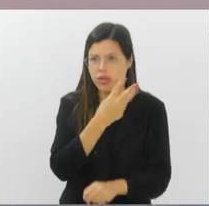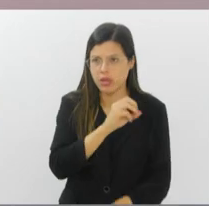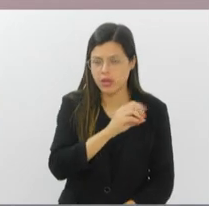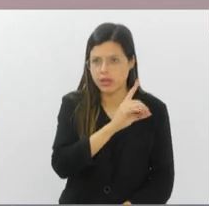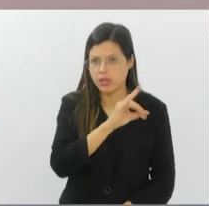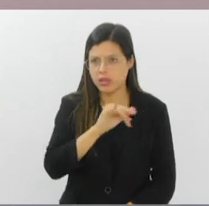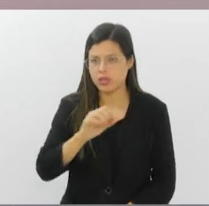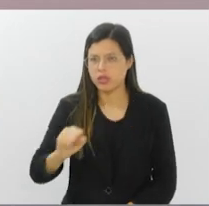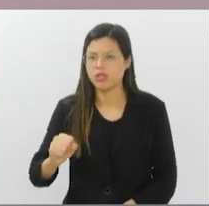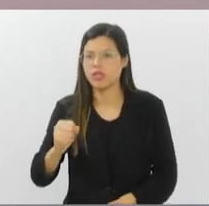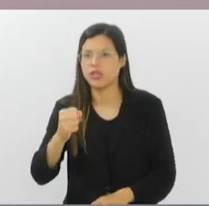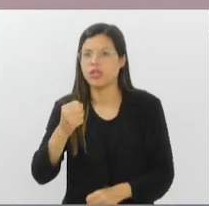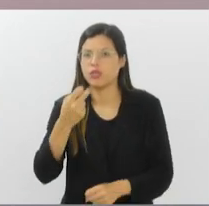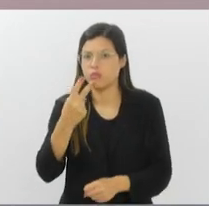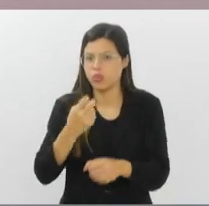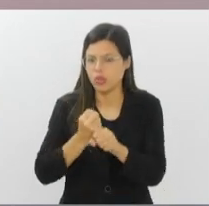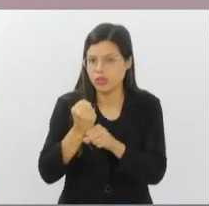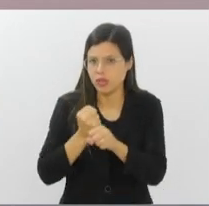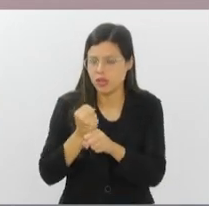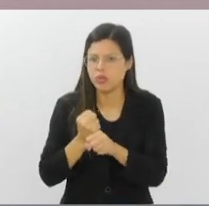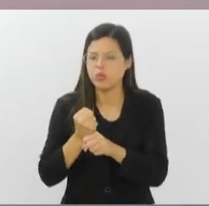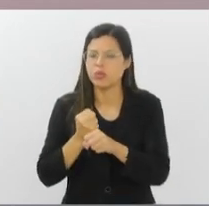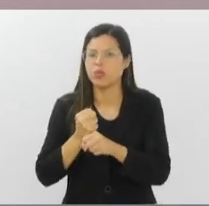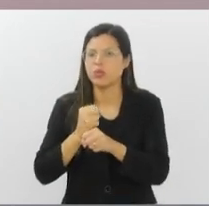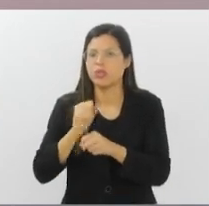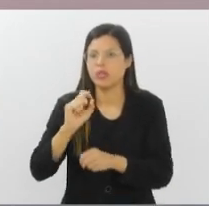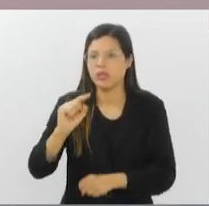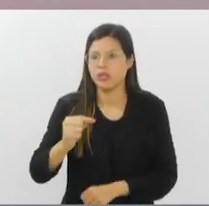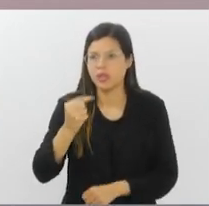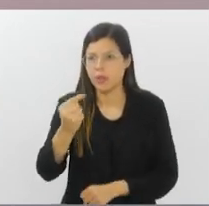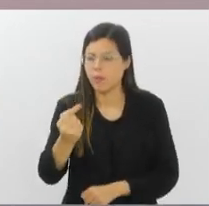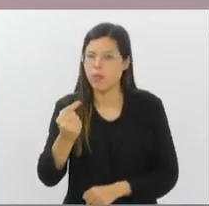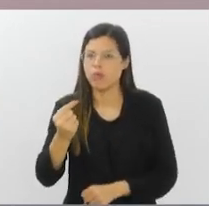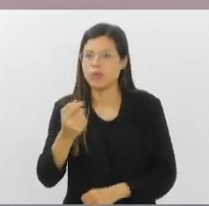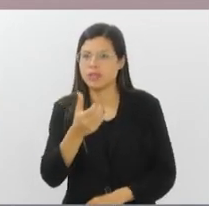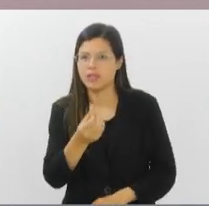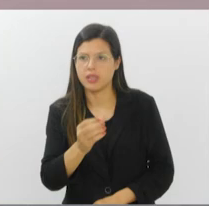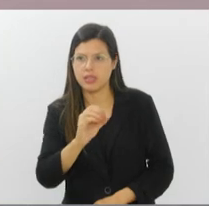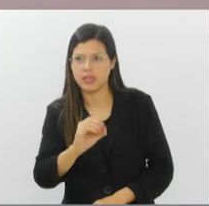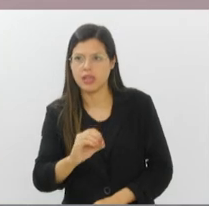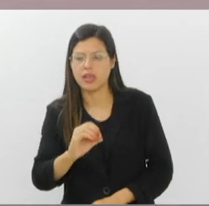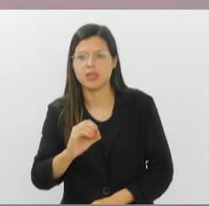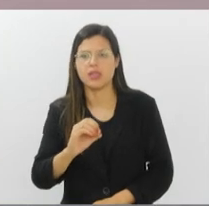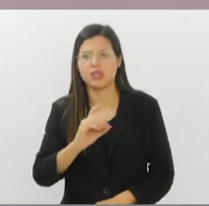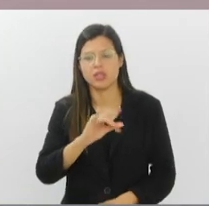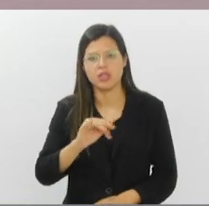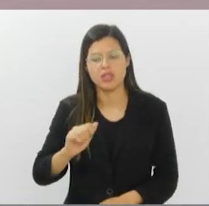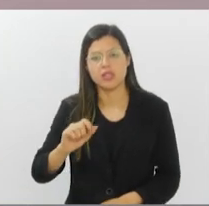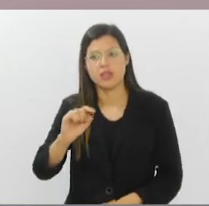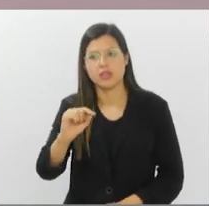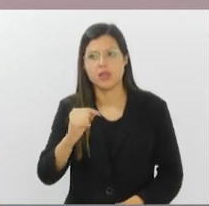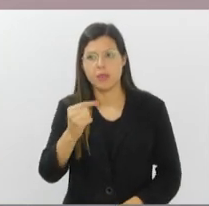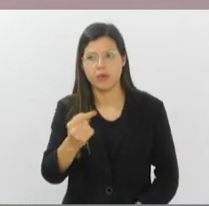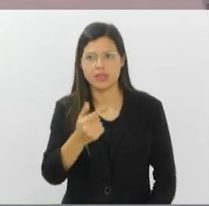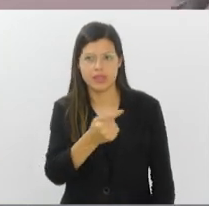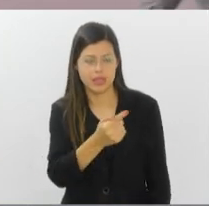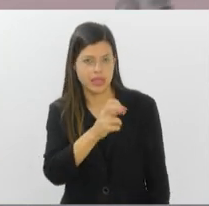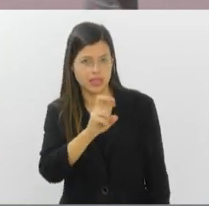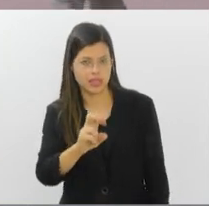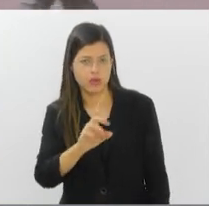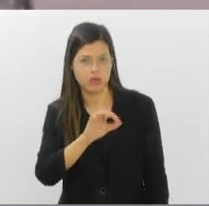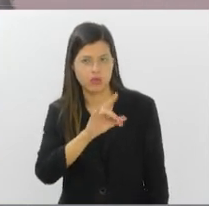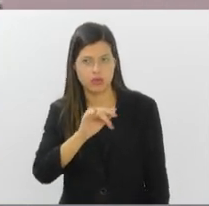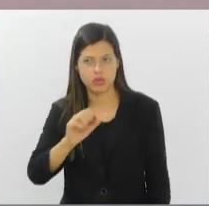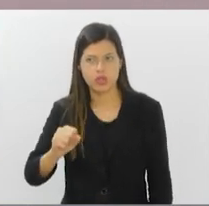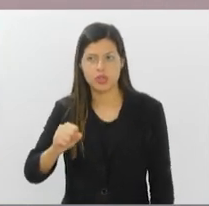primeiros dois anos, passando a 45 no terceiro ano, podendo chegar até 60 dias e 75 dias, com 15 sendo mais prorrogado